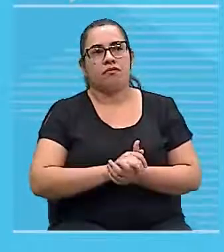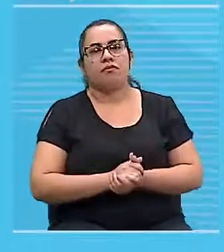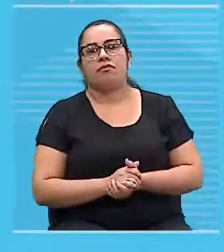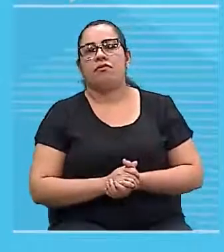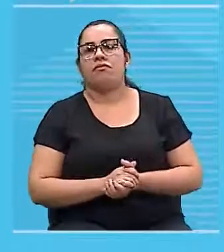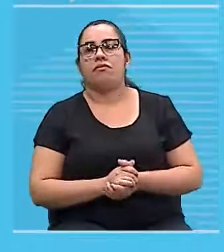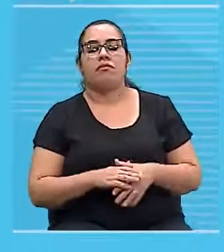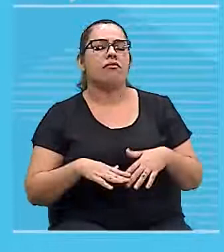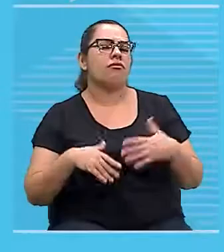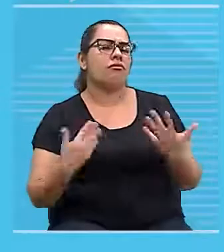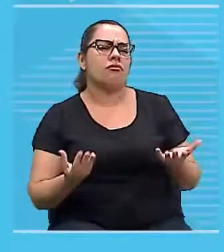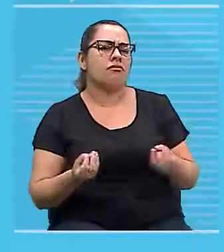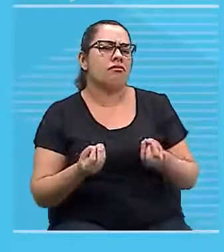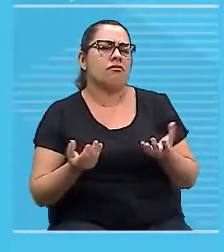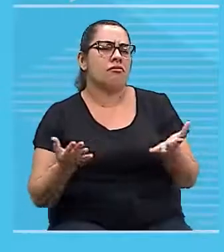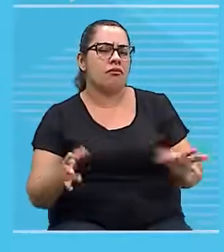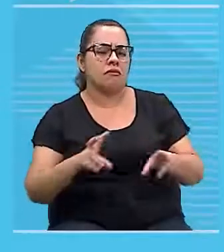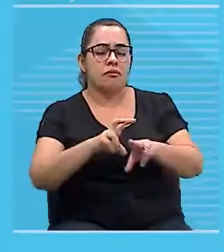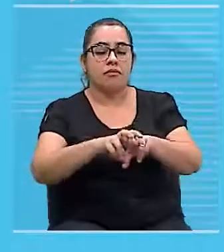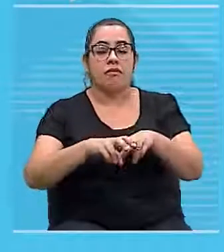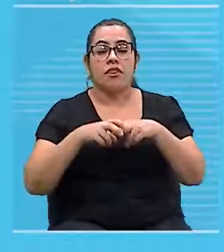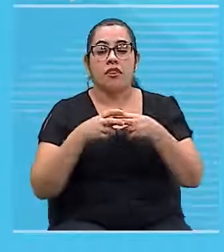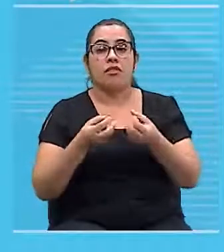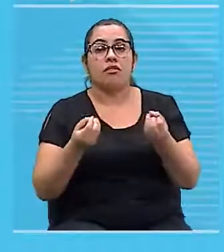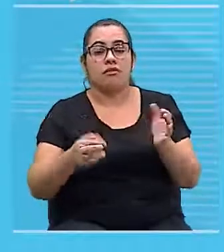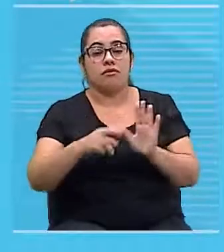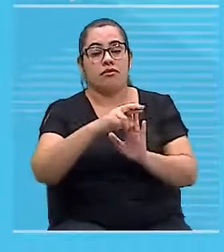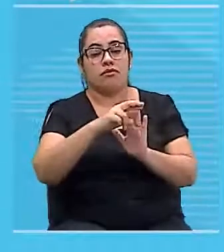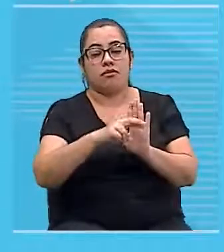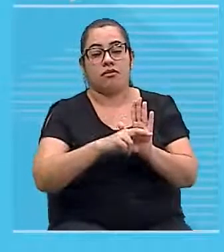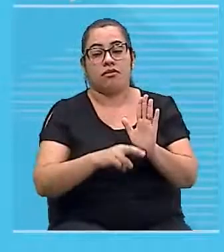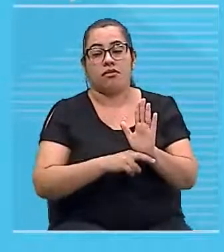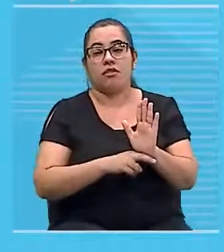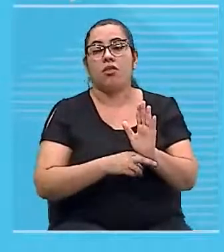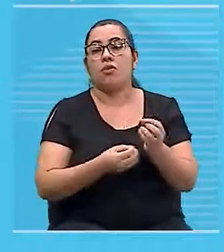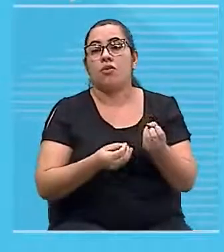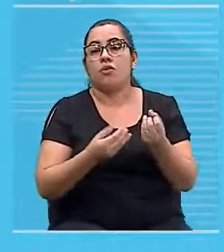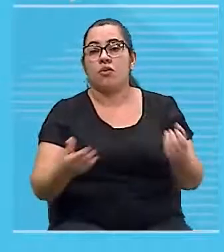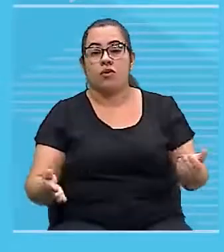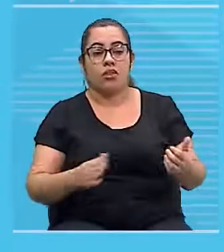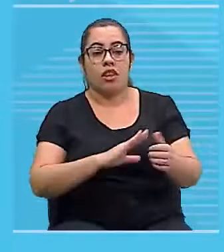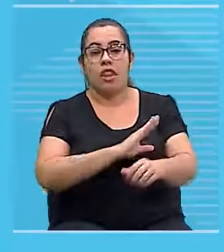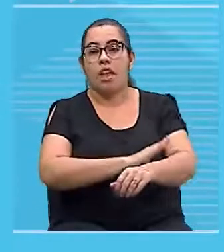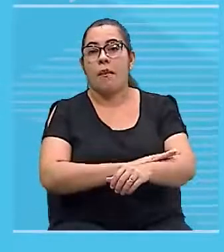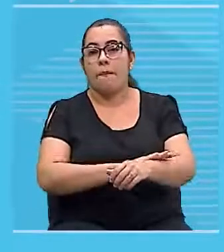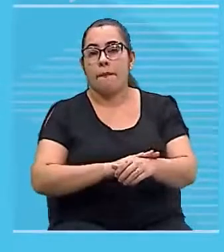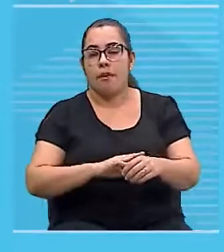e esse sentido é determinado pela regra da mão direita número 1.